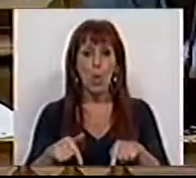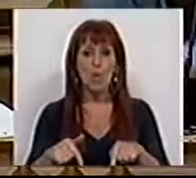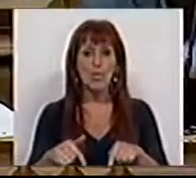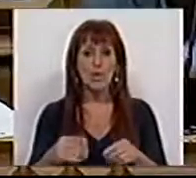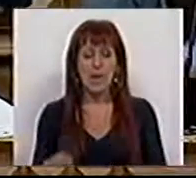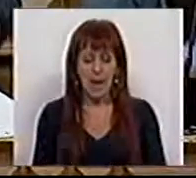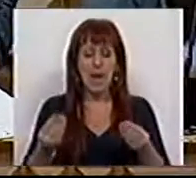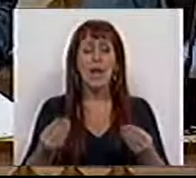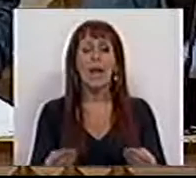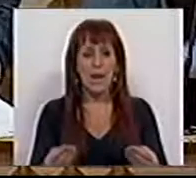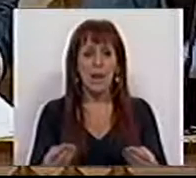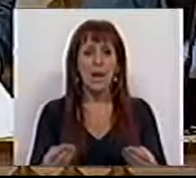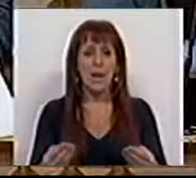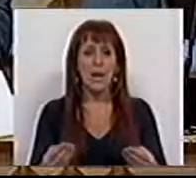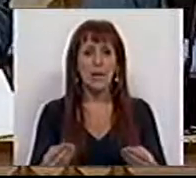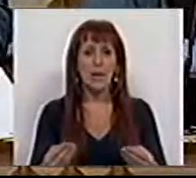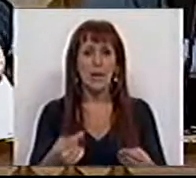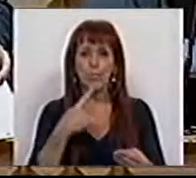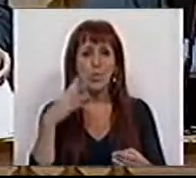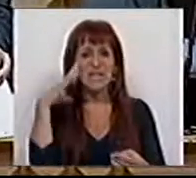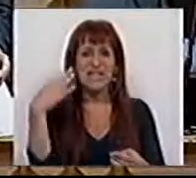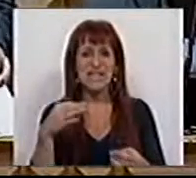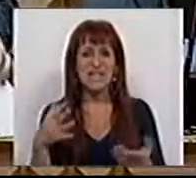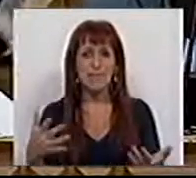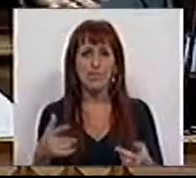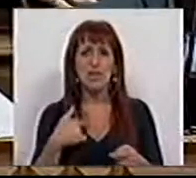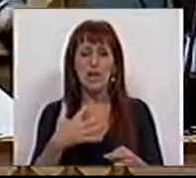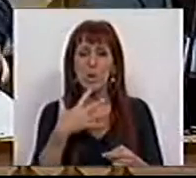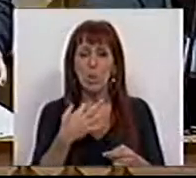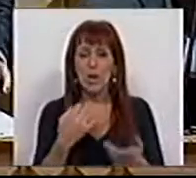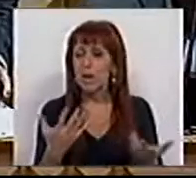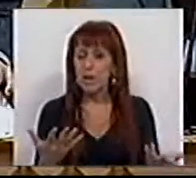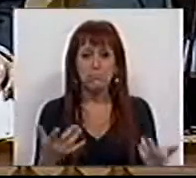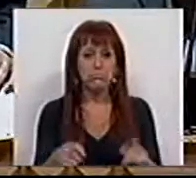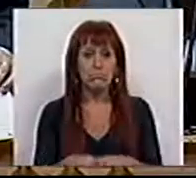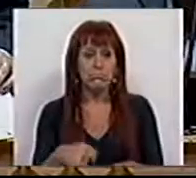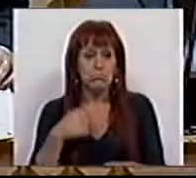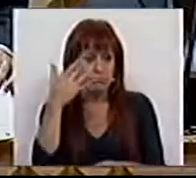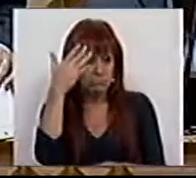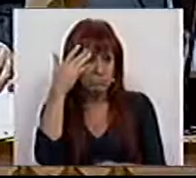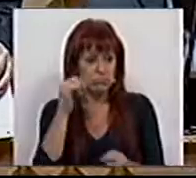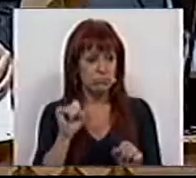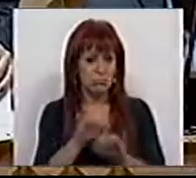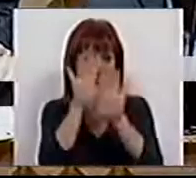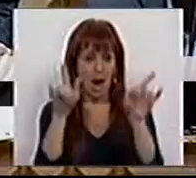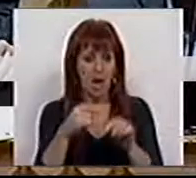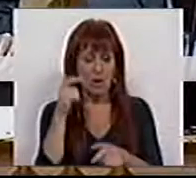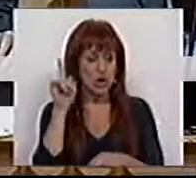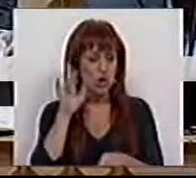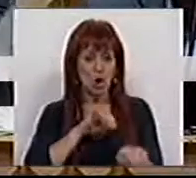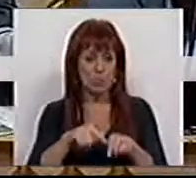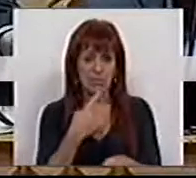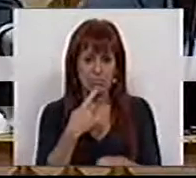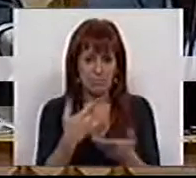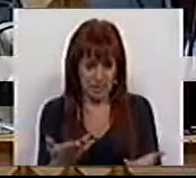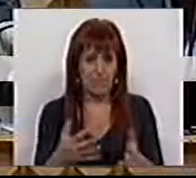apresentamos é muito simples e creio que entendível por todas as Sras. e